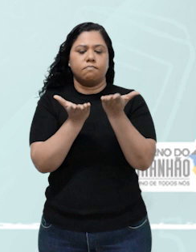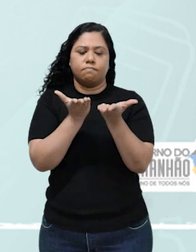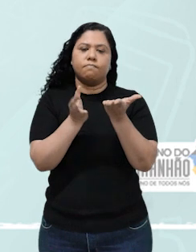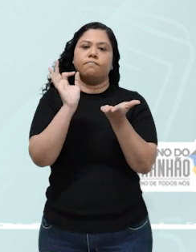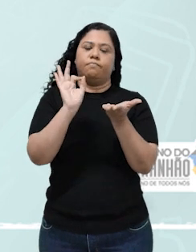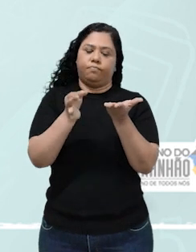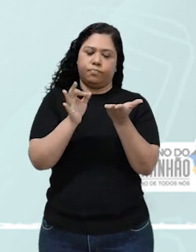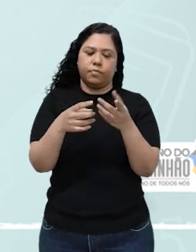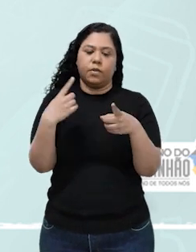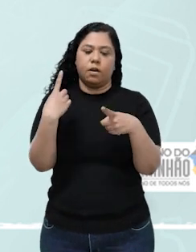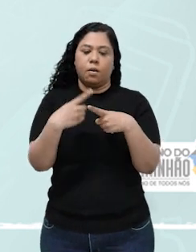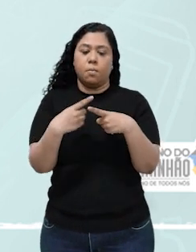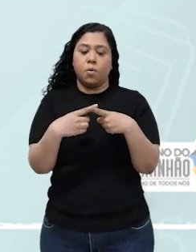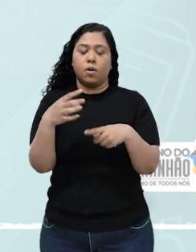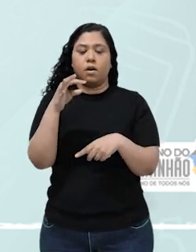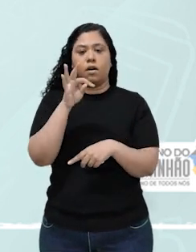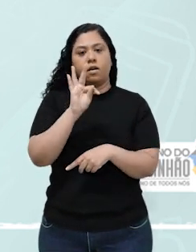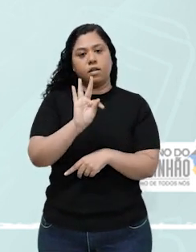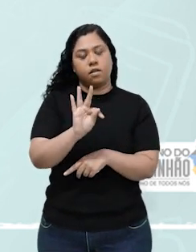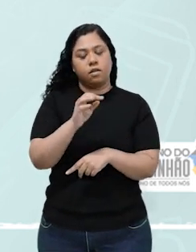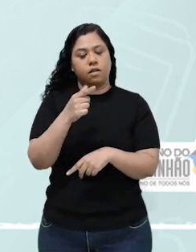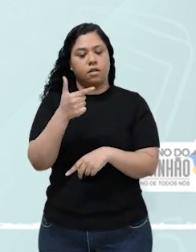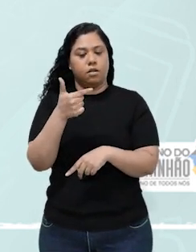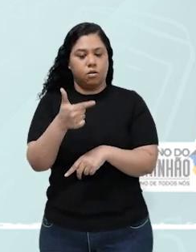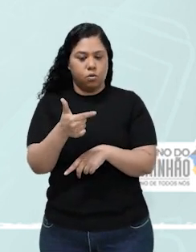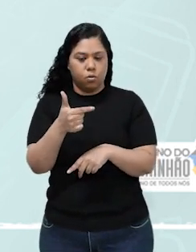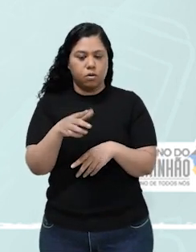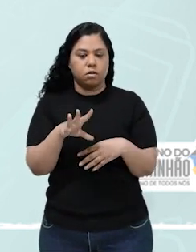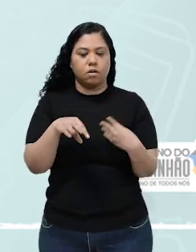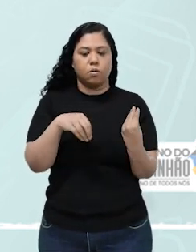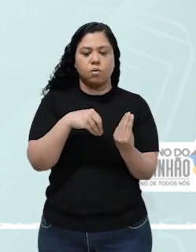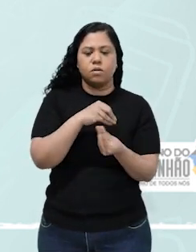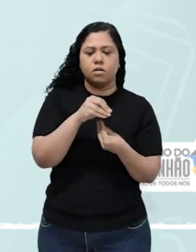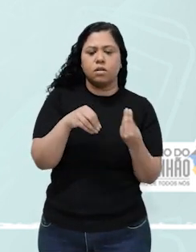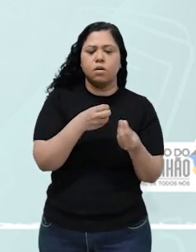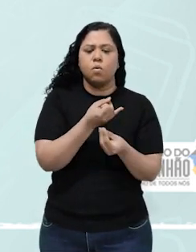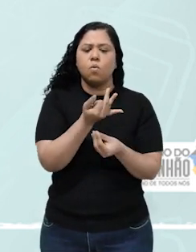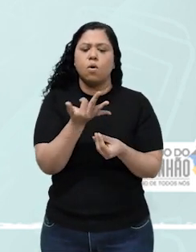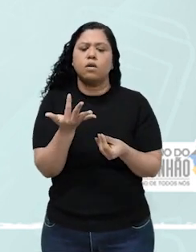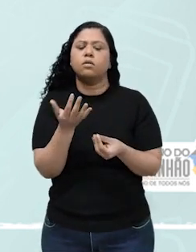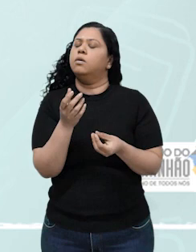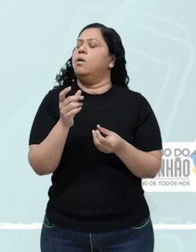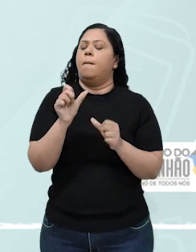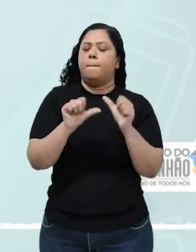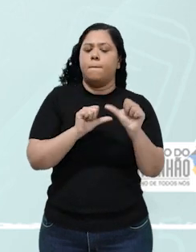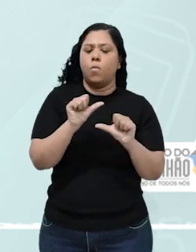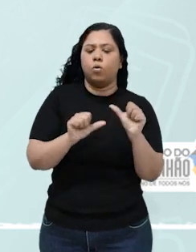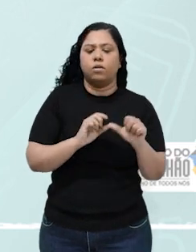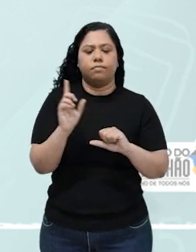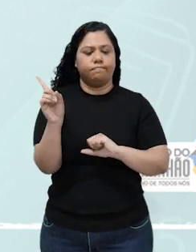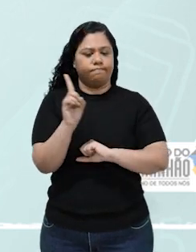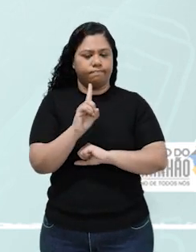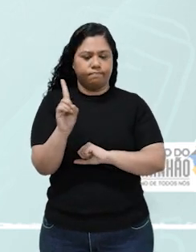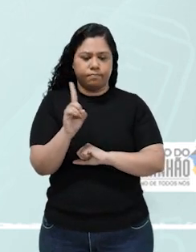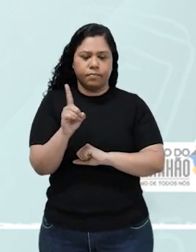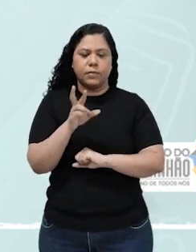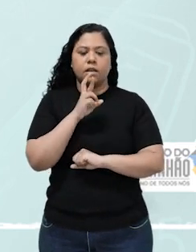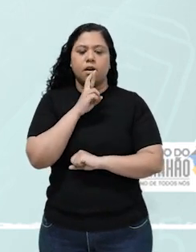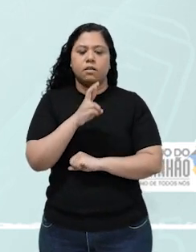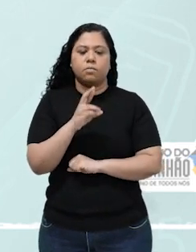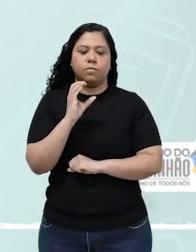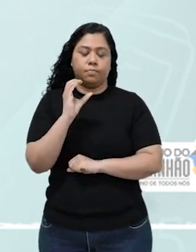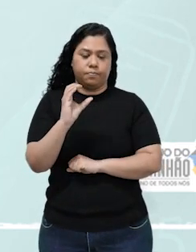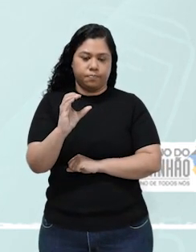Porque em T2, a observa que as concentrações das substâncias não se alteram mais. Então, aqui a resposta, letra